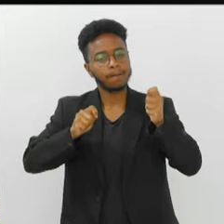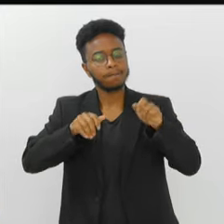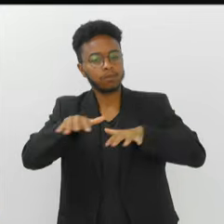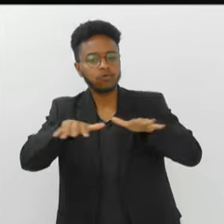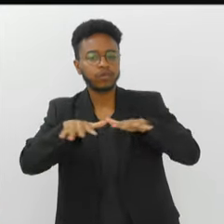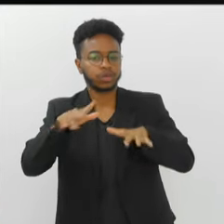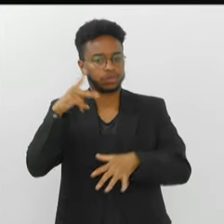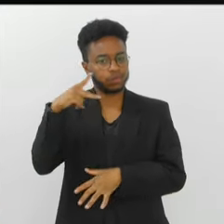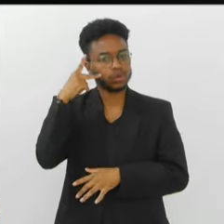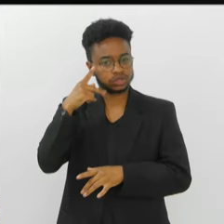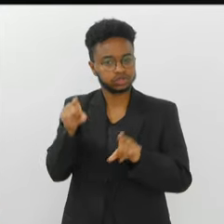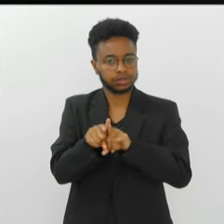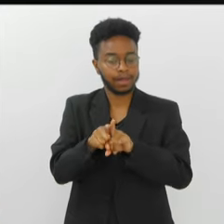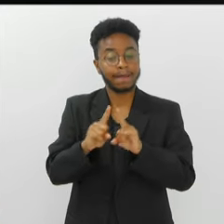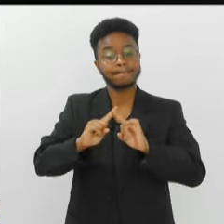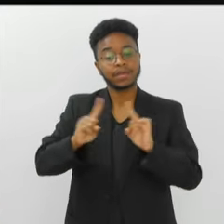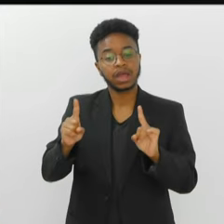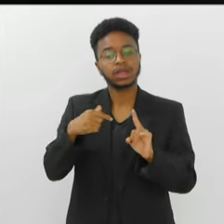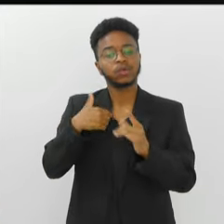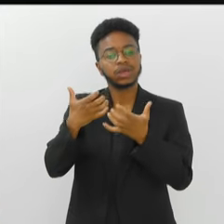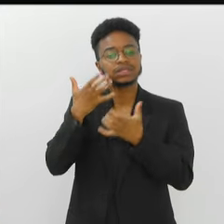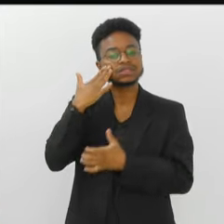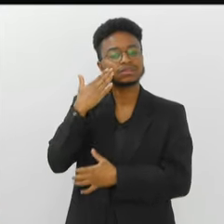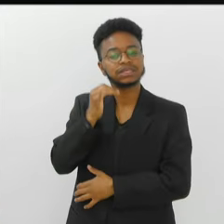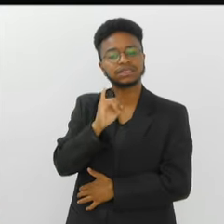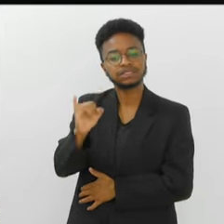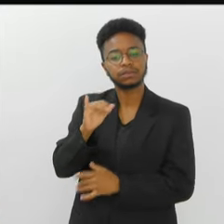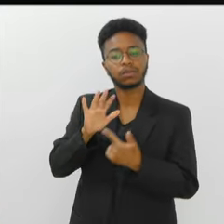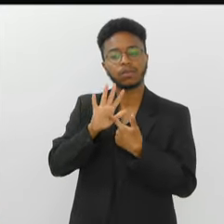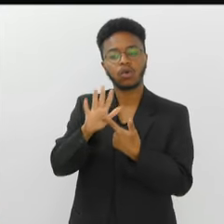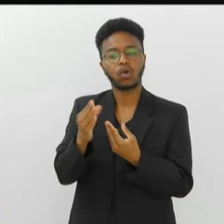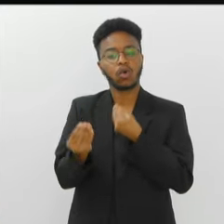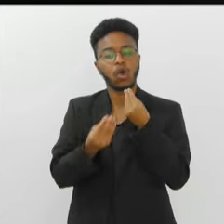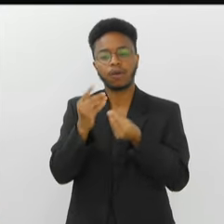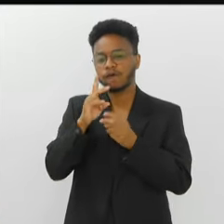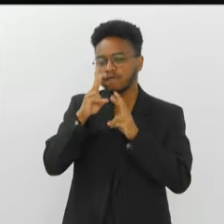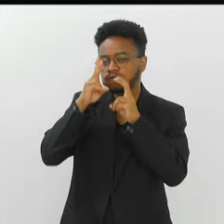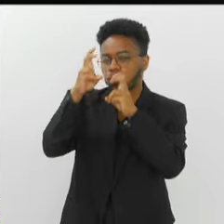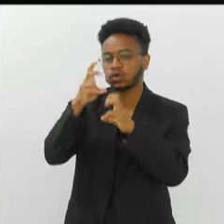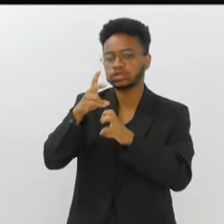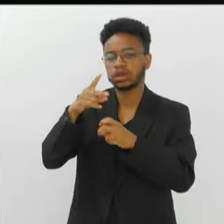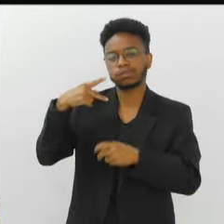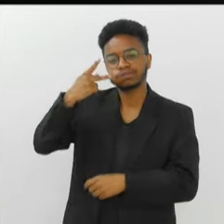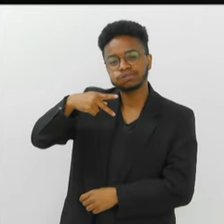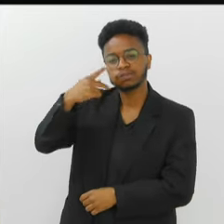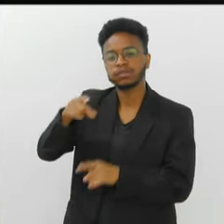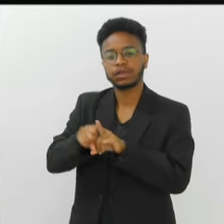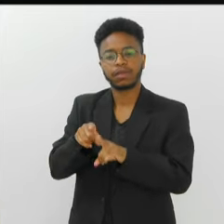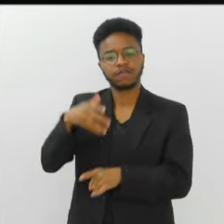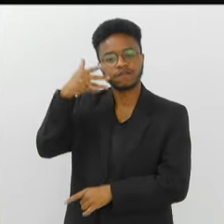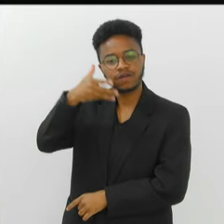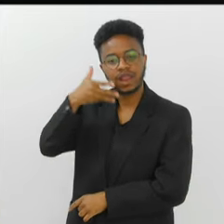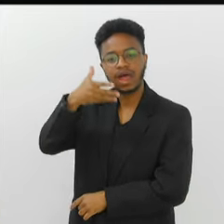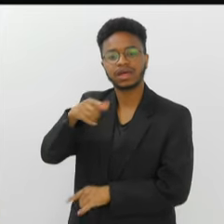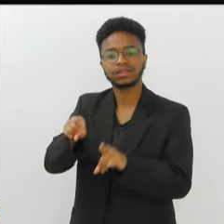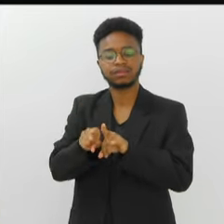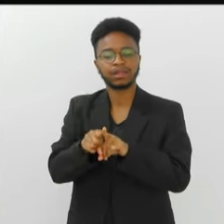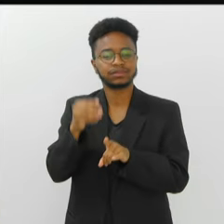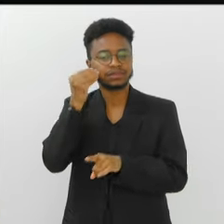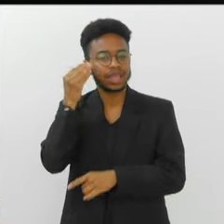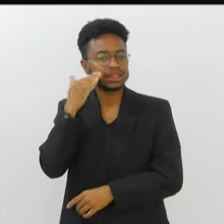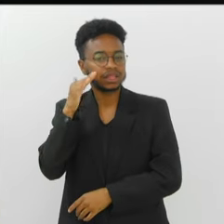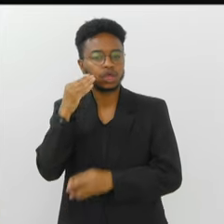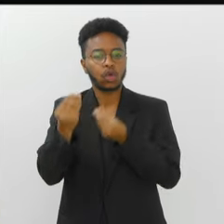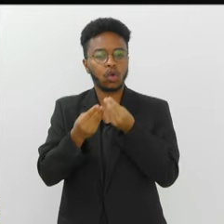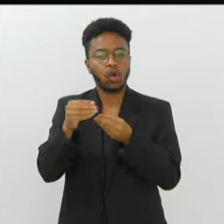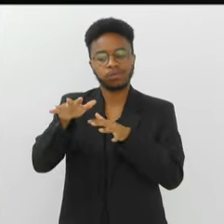política, sem dúvida nenhuma, mas trazer mais a força do político, do falar, de se fazer